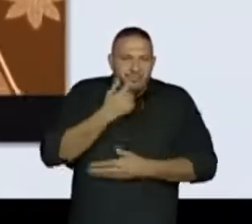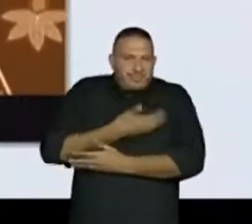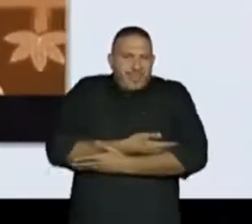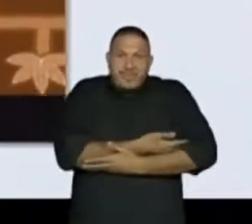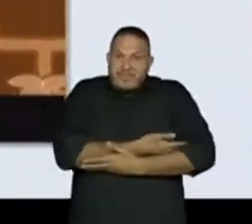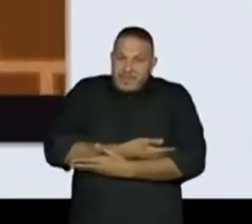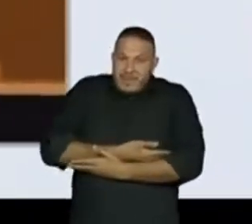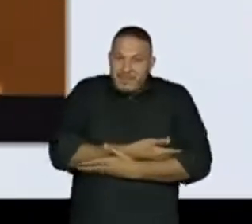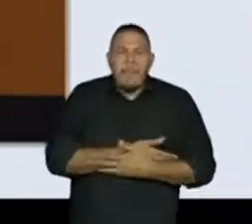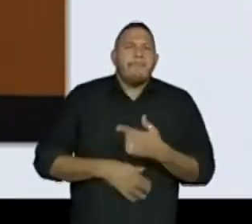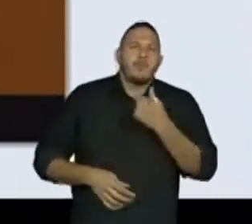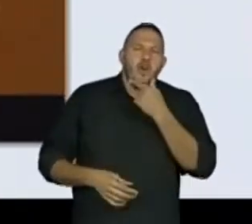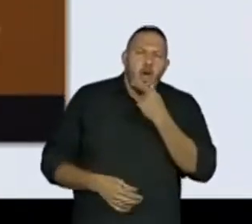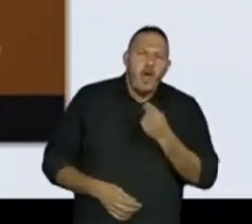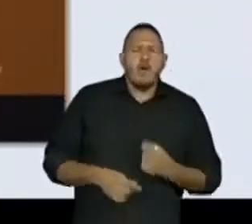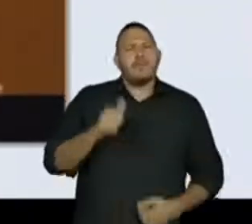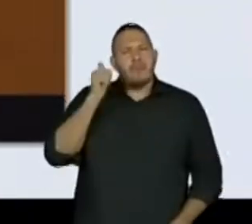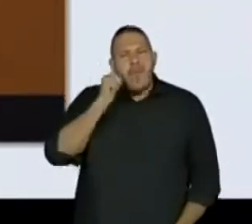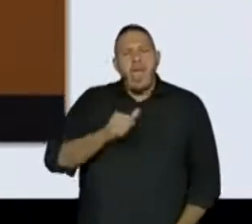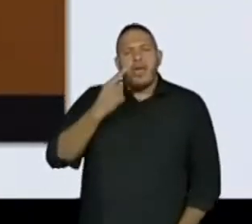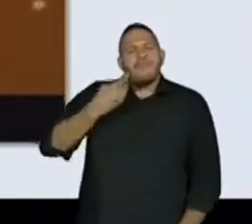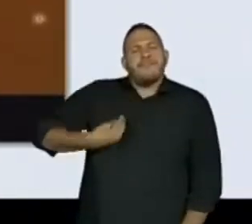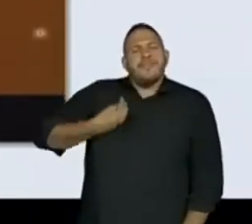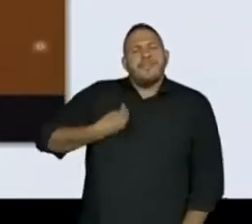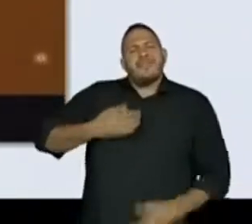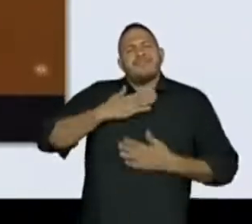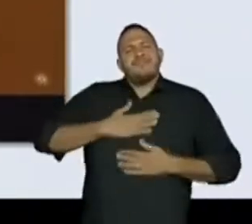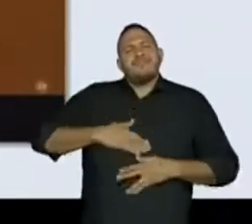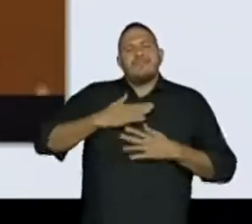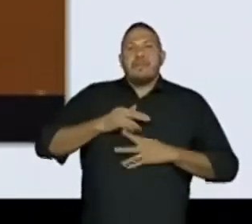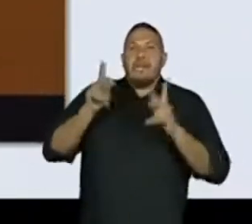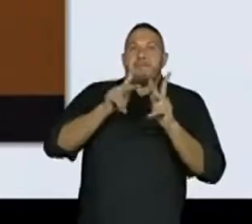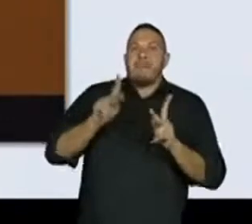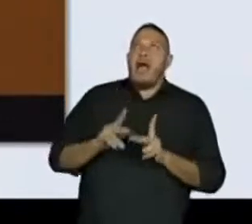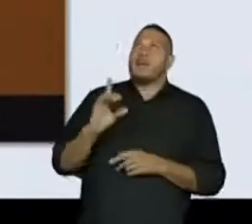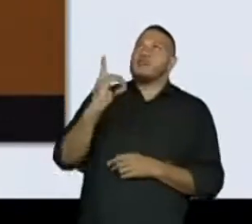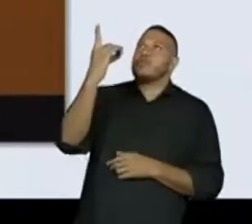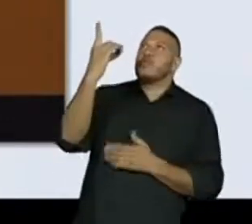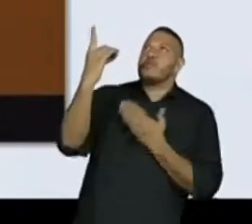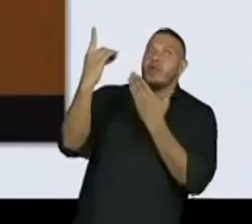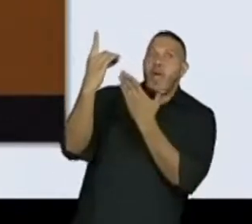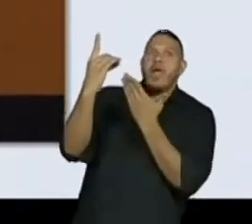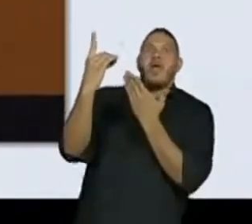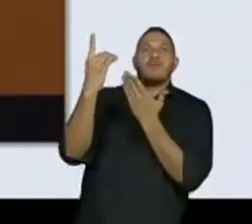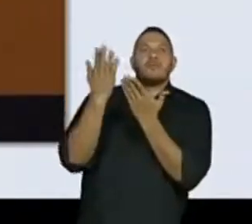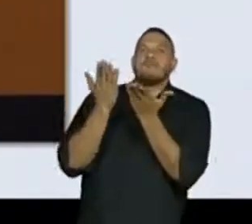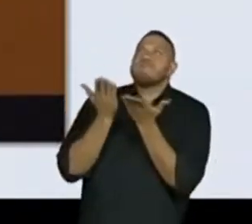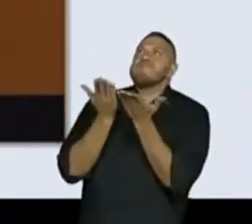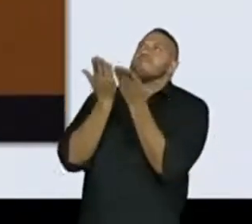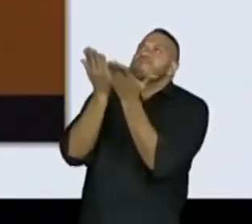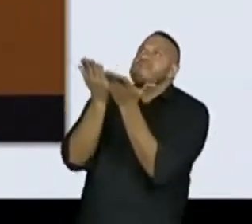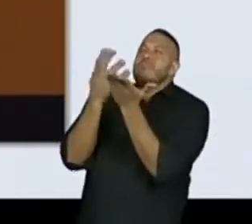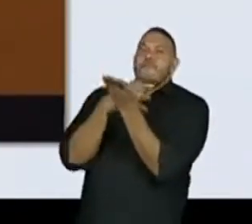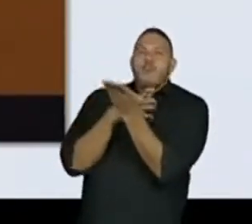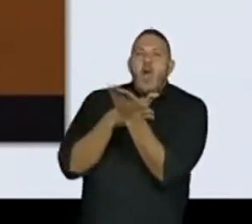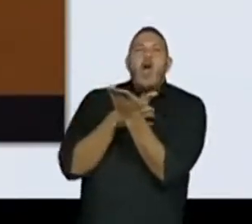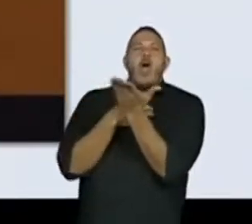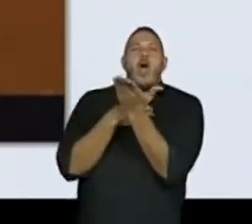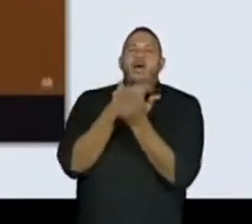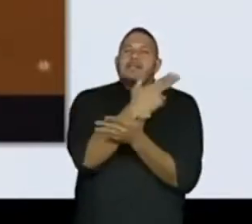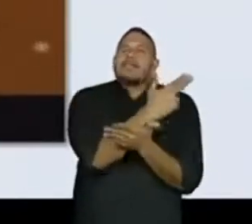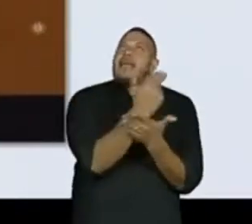homens e mulheres procuravam viver em harmonia com os deuses do universo e atribuíam a eles formas e figuras